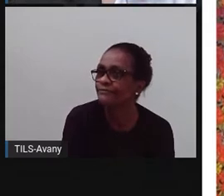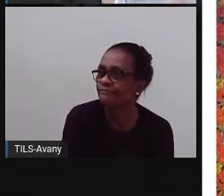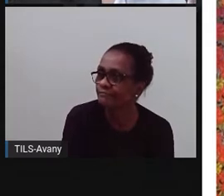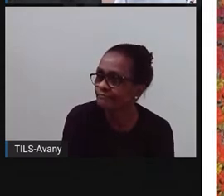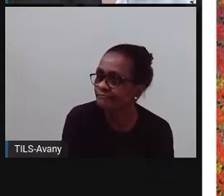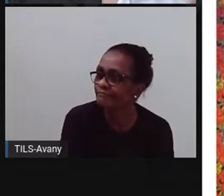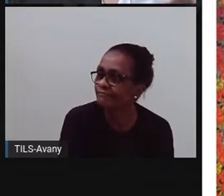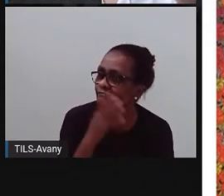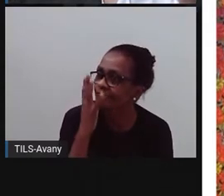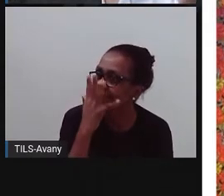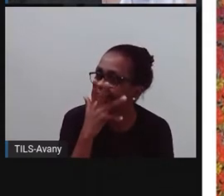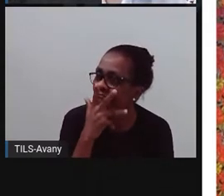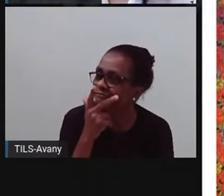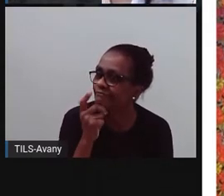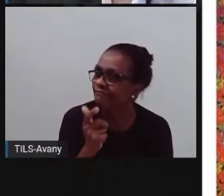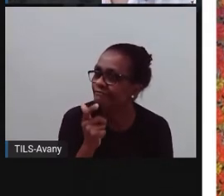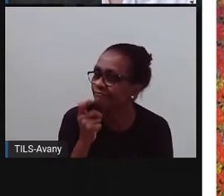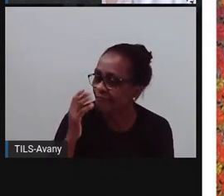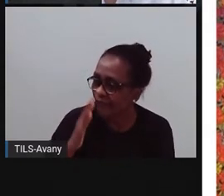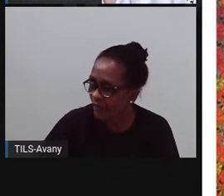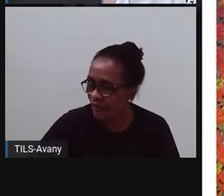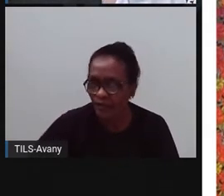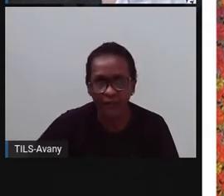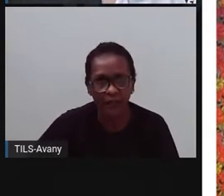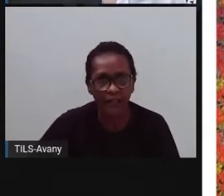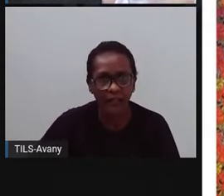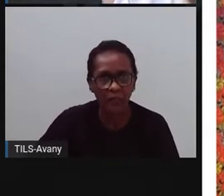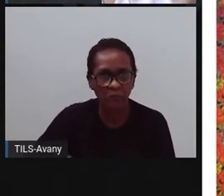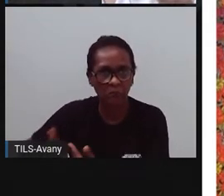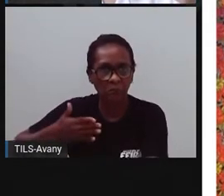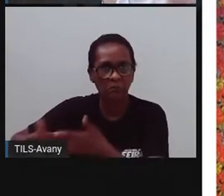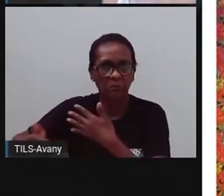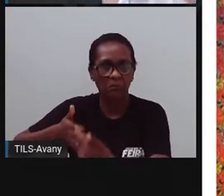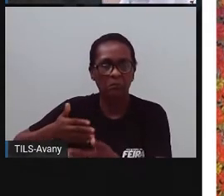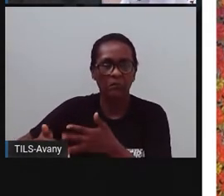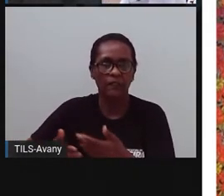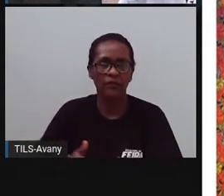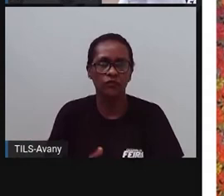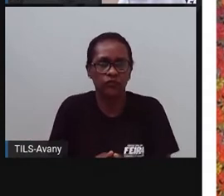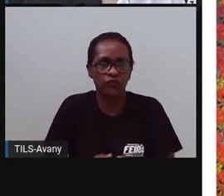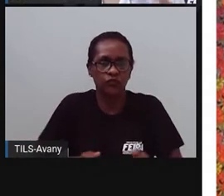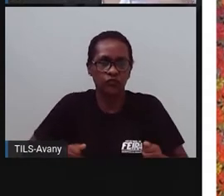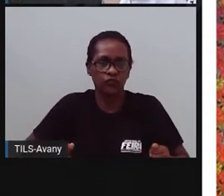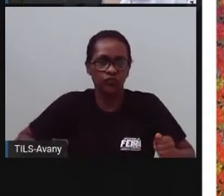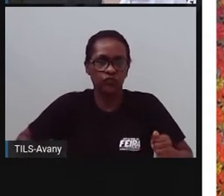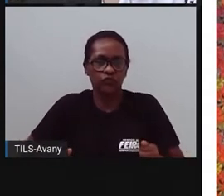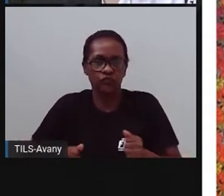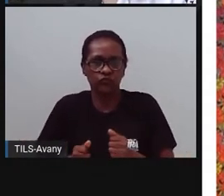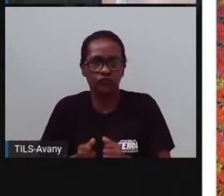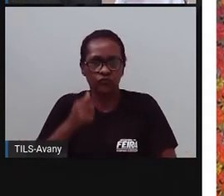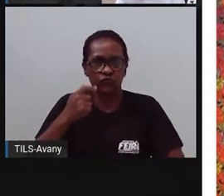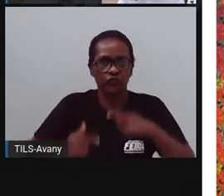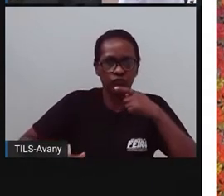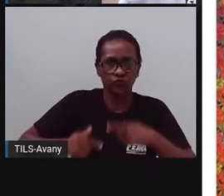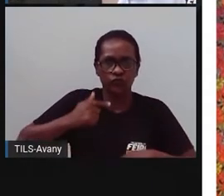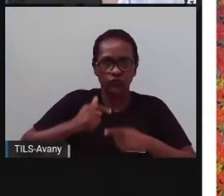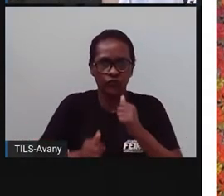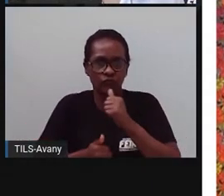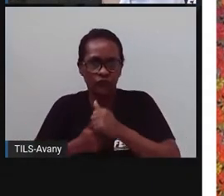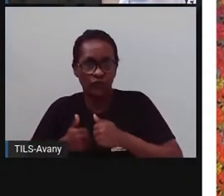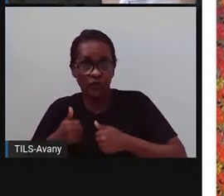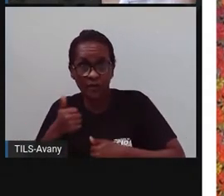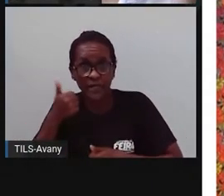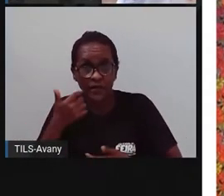de tudo quanto à idade. Tem sanfoneiro pequenininho, um sanfoneiro idoso. E eles fazem a competição para ver, né? Quem foi o melhor